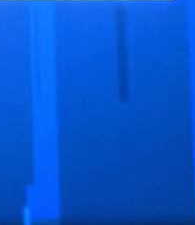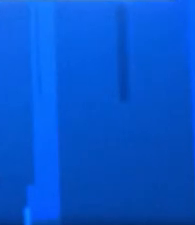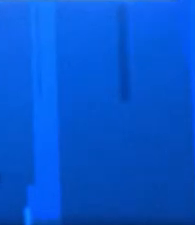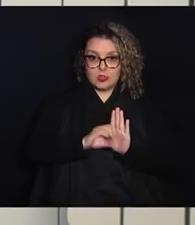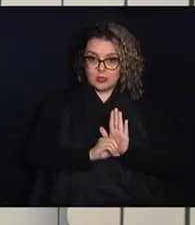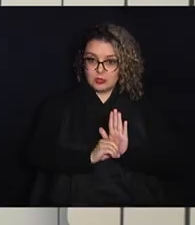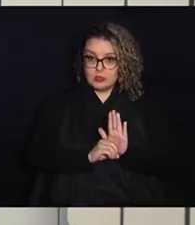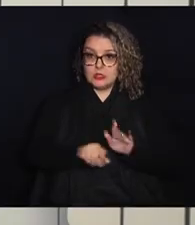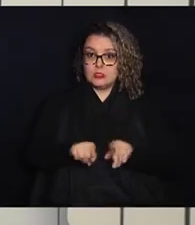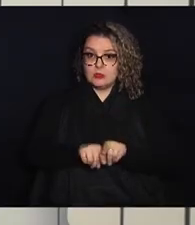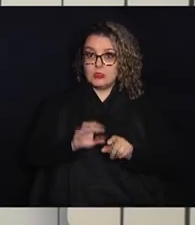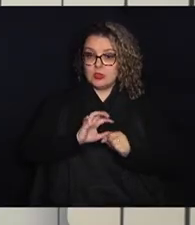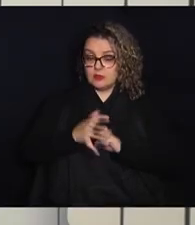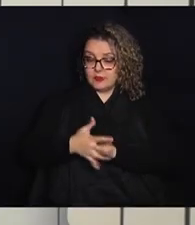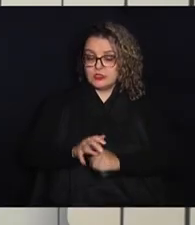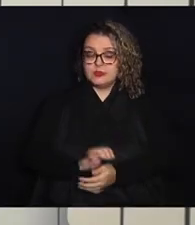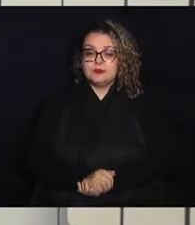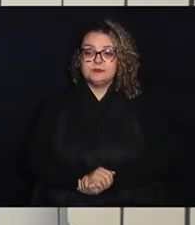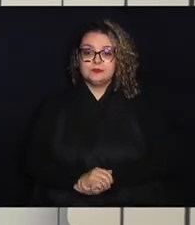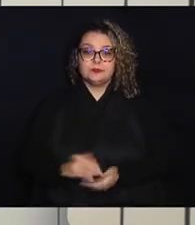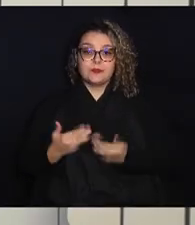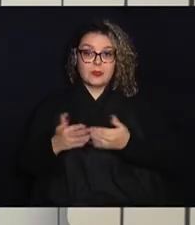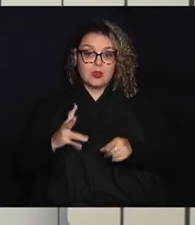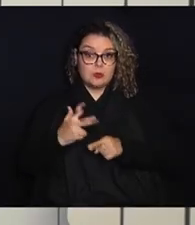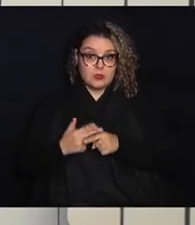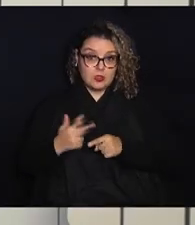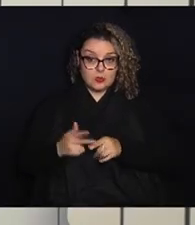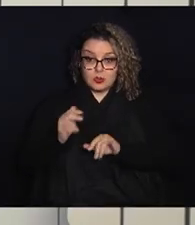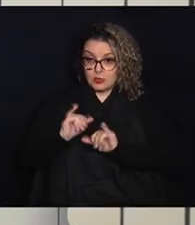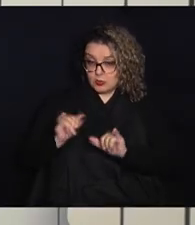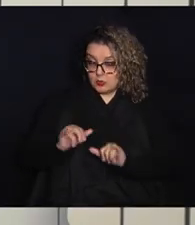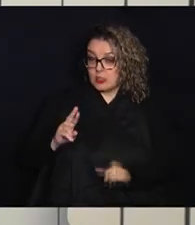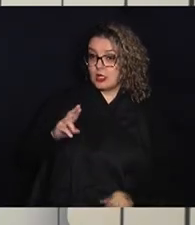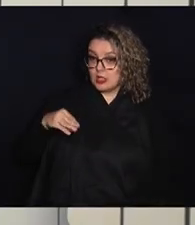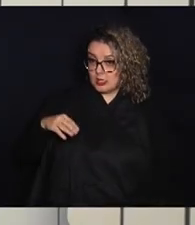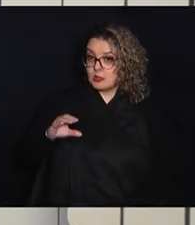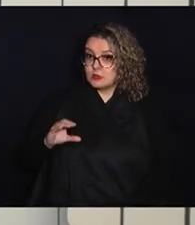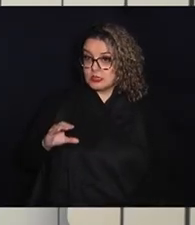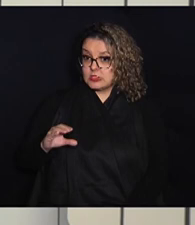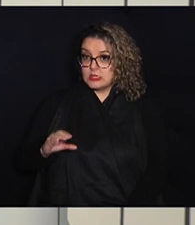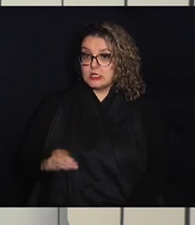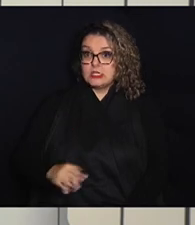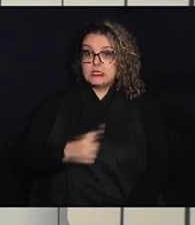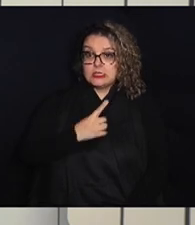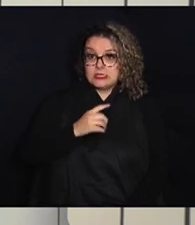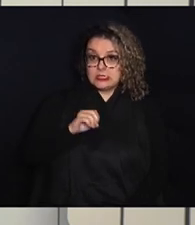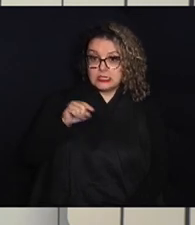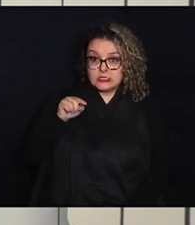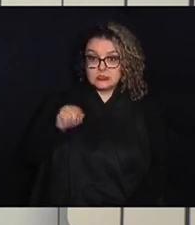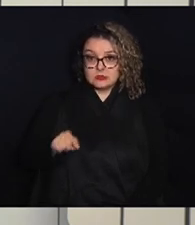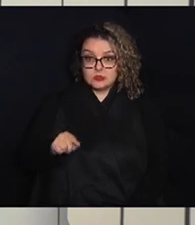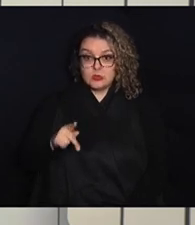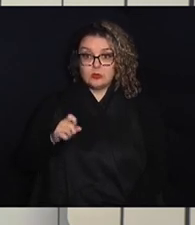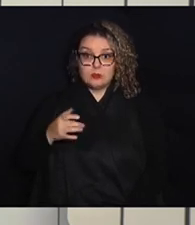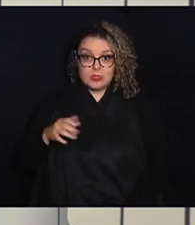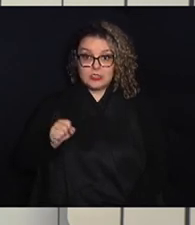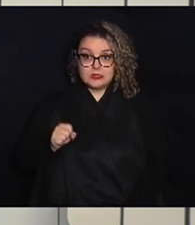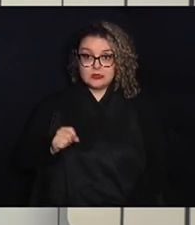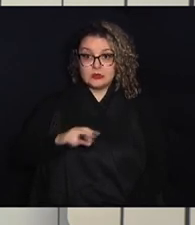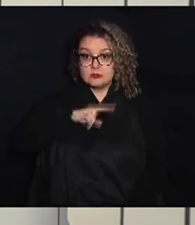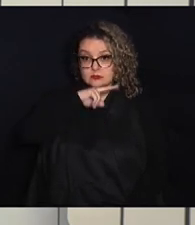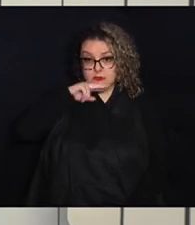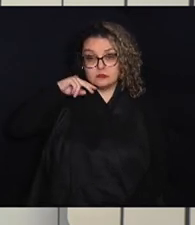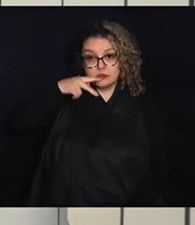E a gente abre a edição de hoje com as notícias da Metrópole. Cerca de 10 mil peças de lingerie foram